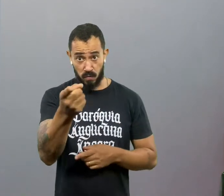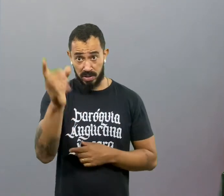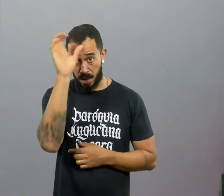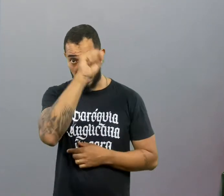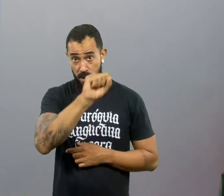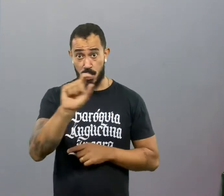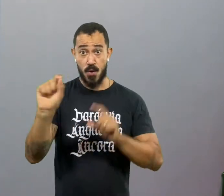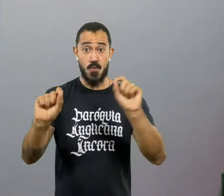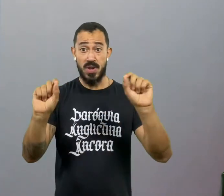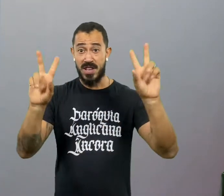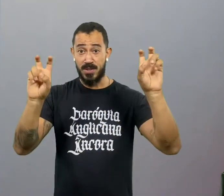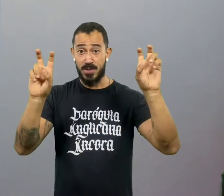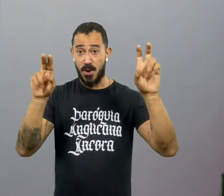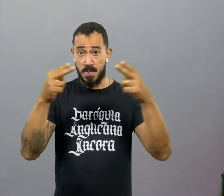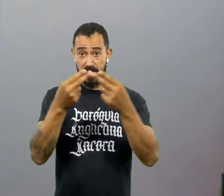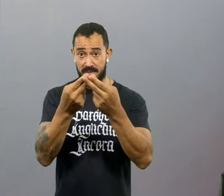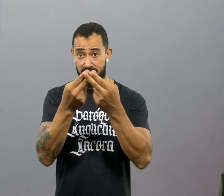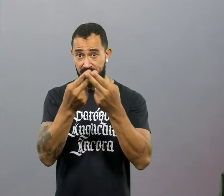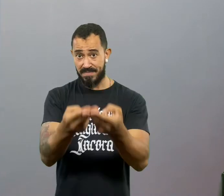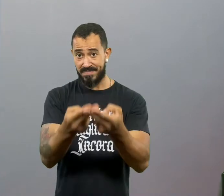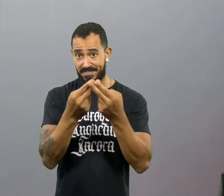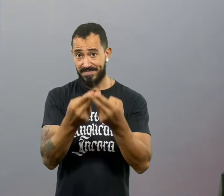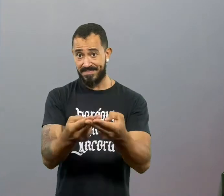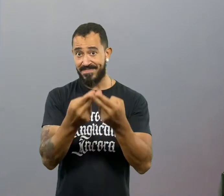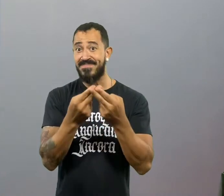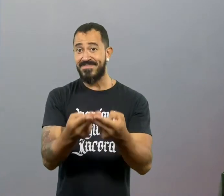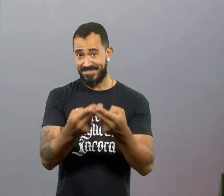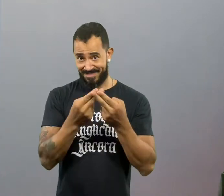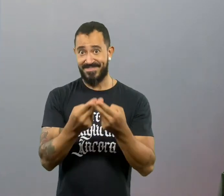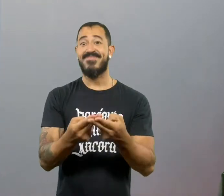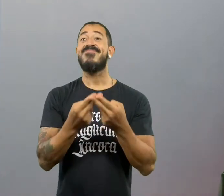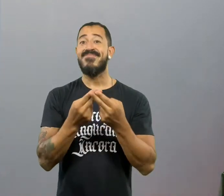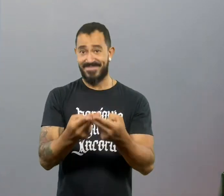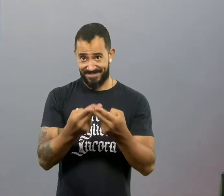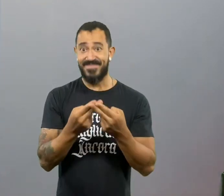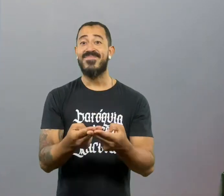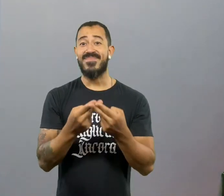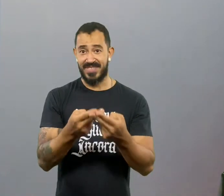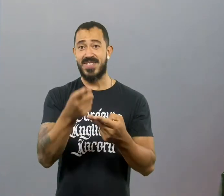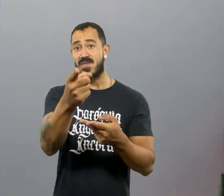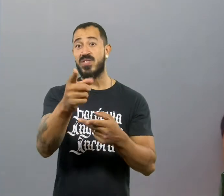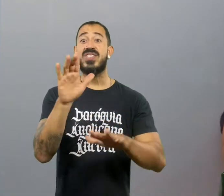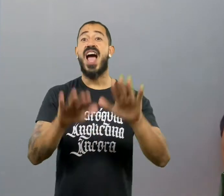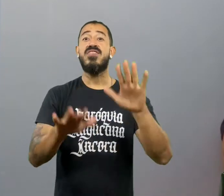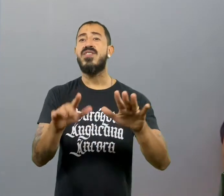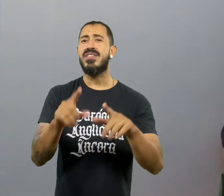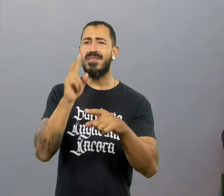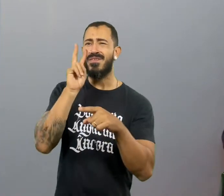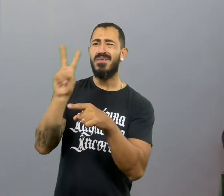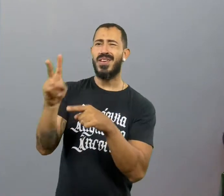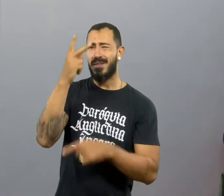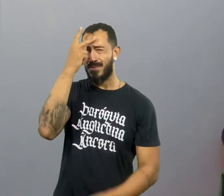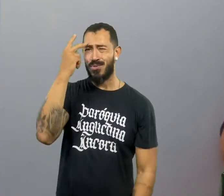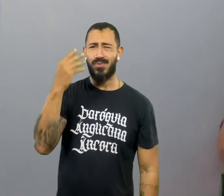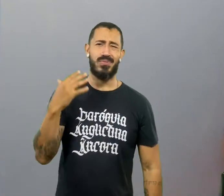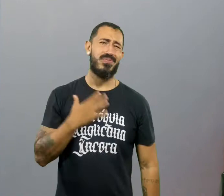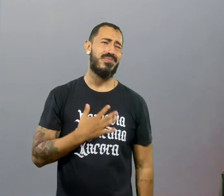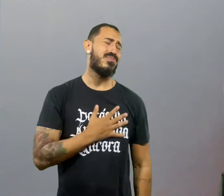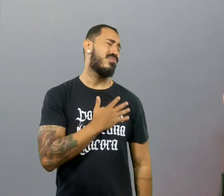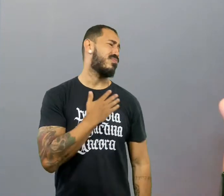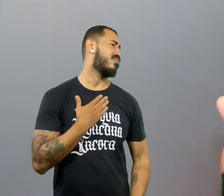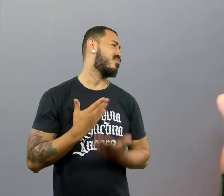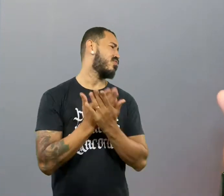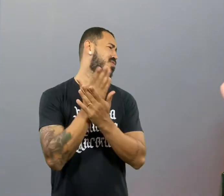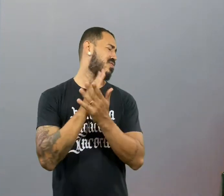A virtude da paciência, eu queria dar uma dica para você. Passe tempo ouvindo pessoas que você considera chatas. Tente aprender